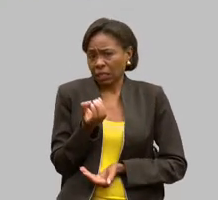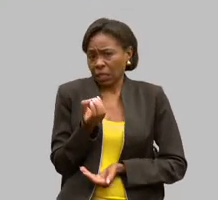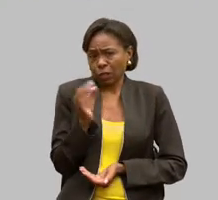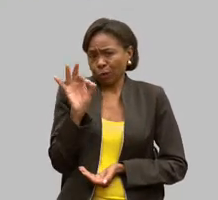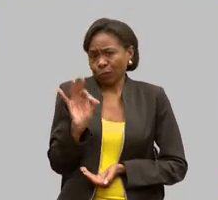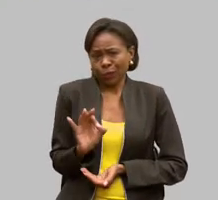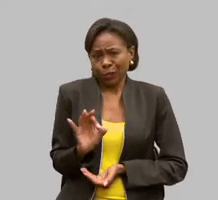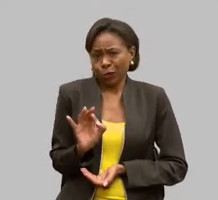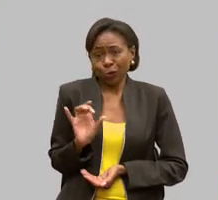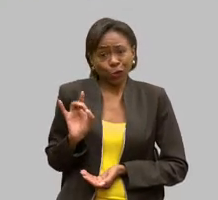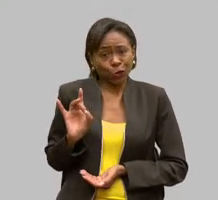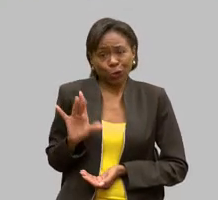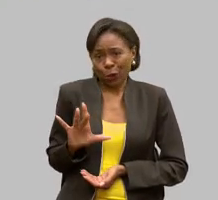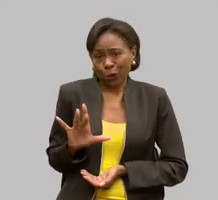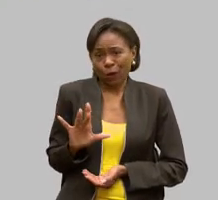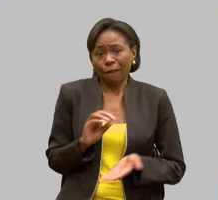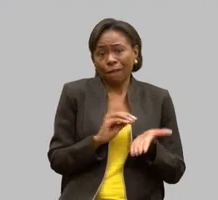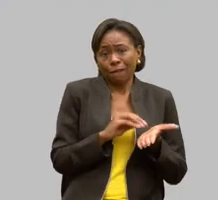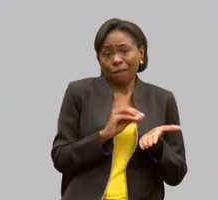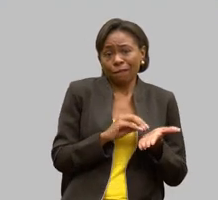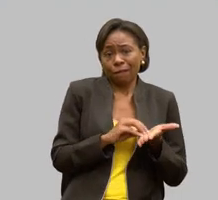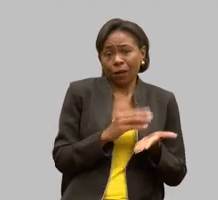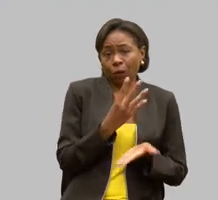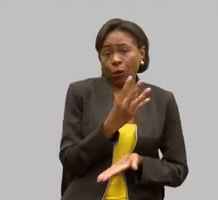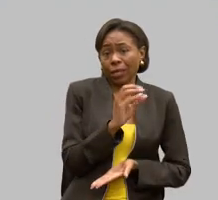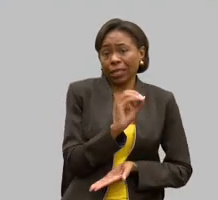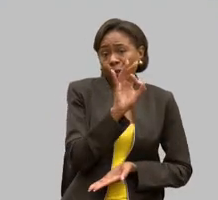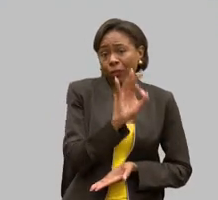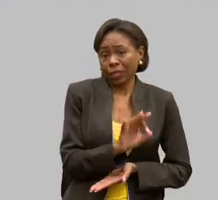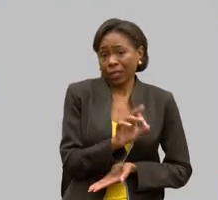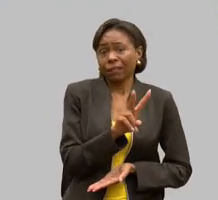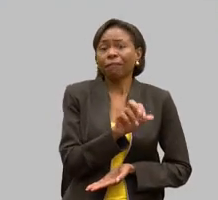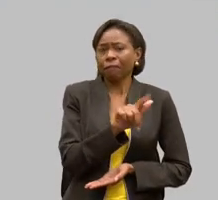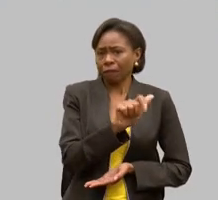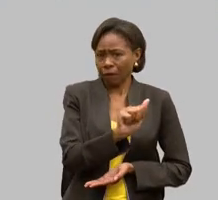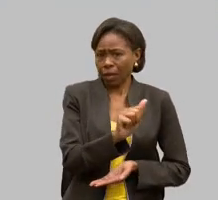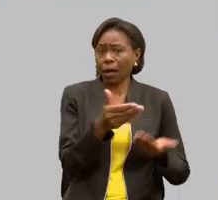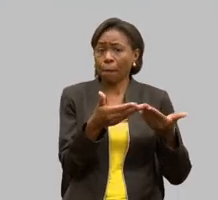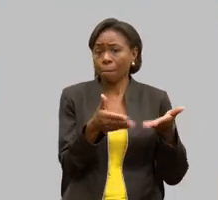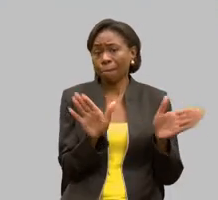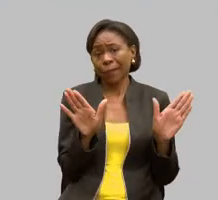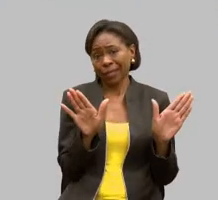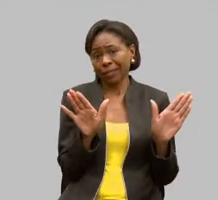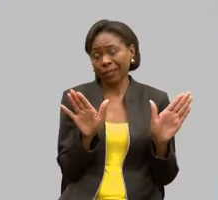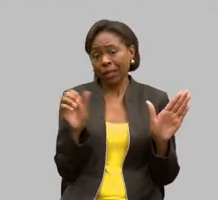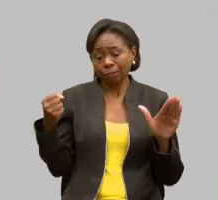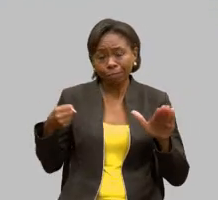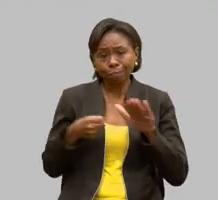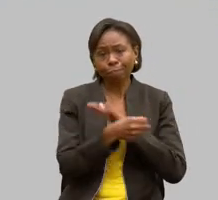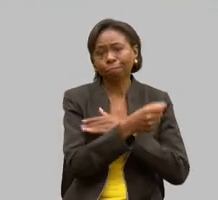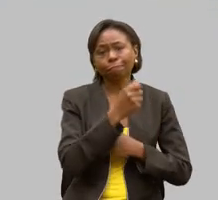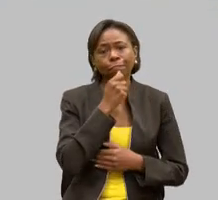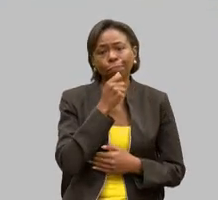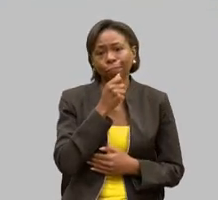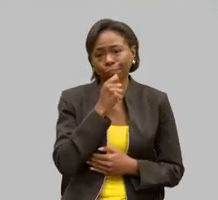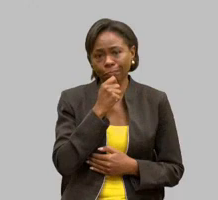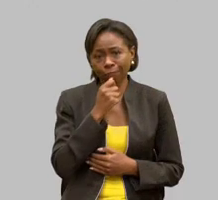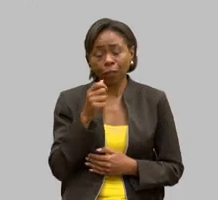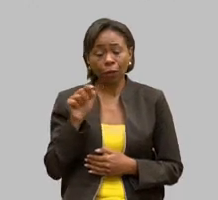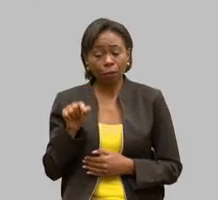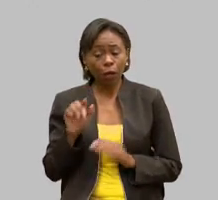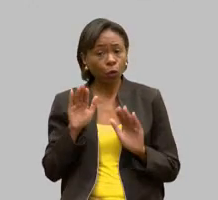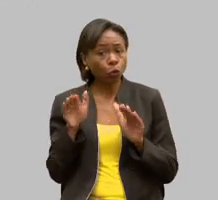temos 40% de vagas abertas, não preenchidas, para pessoas com deficiência. Então, vamos